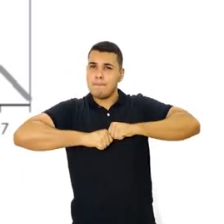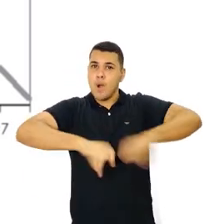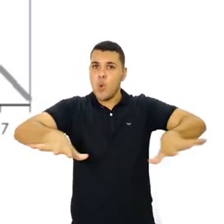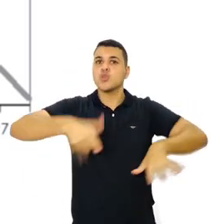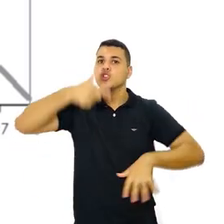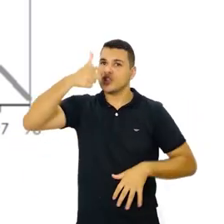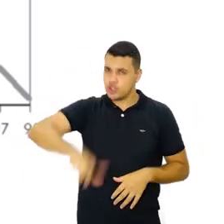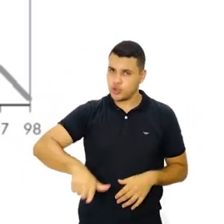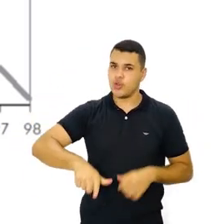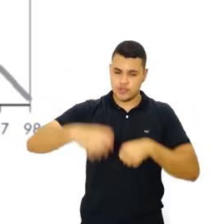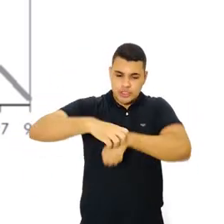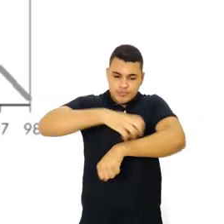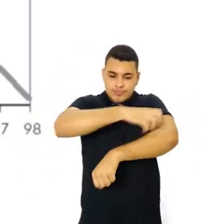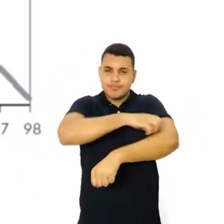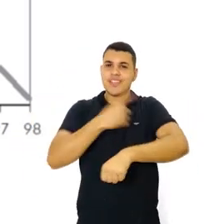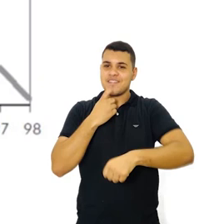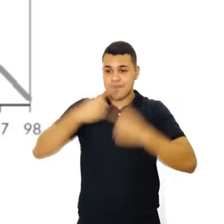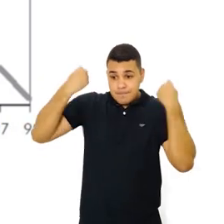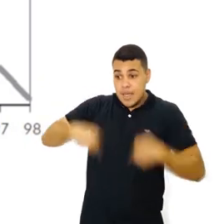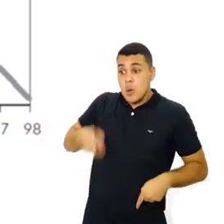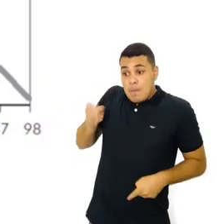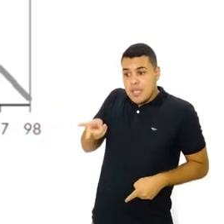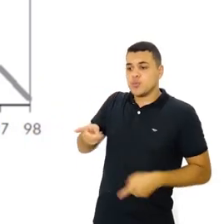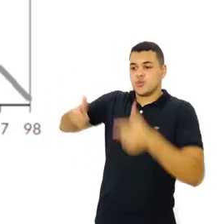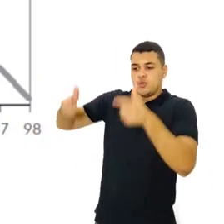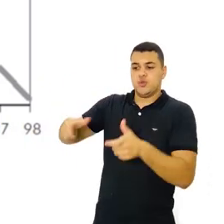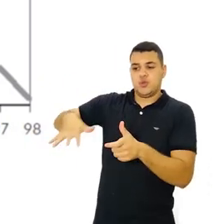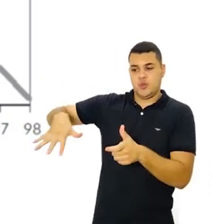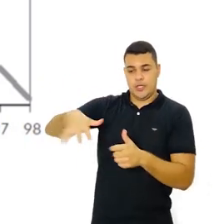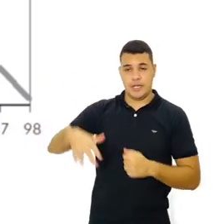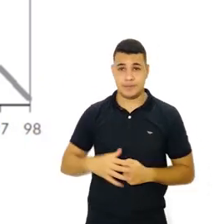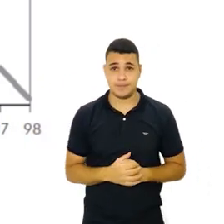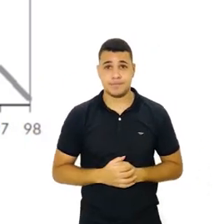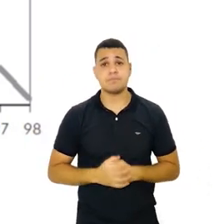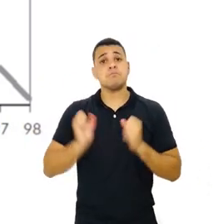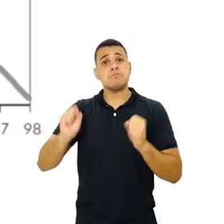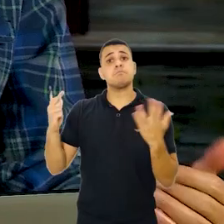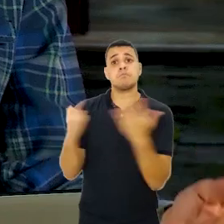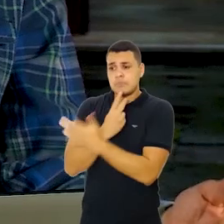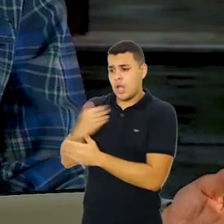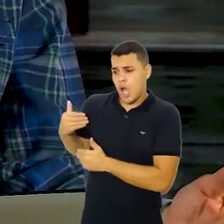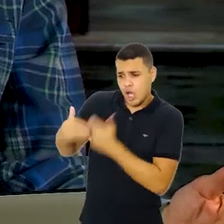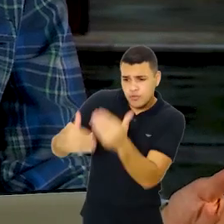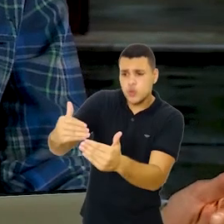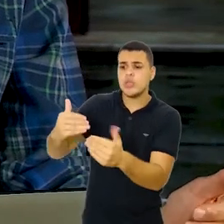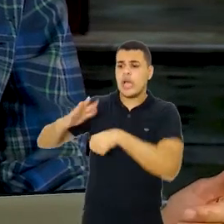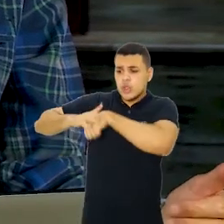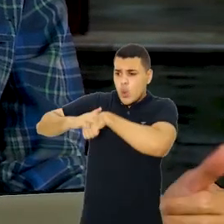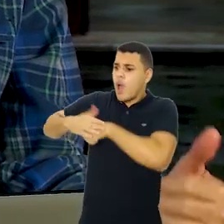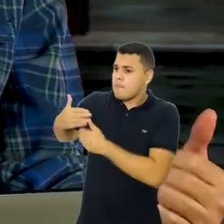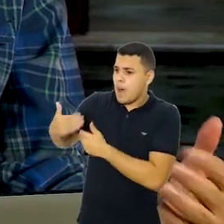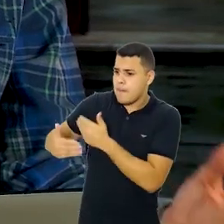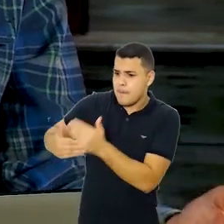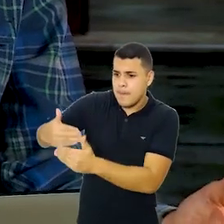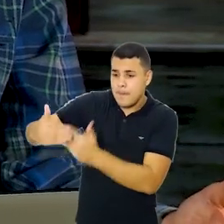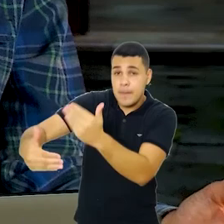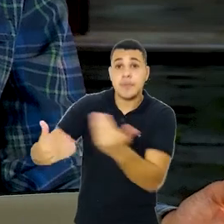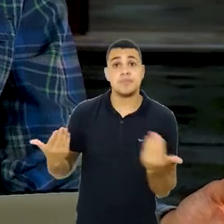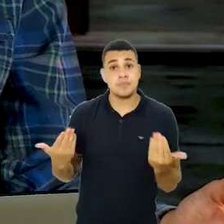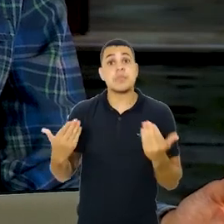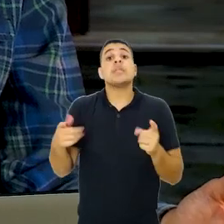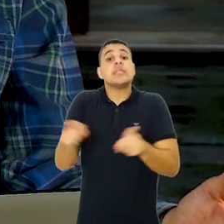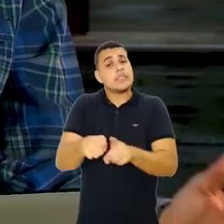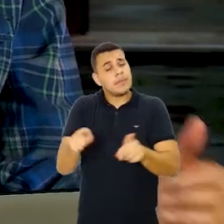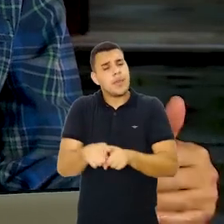cada três, quatro anos há uma grande epidemia de sarampo nessa região. Obviamente, com o evoluir